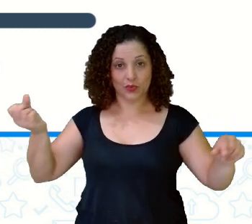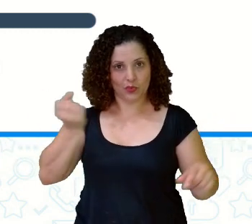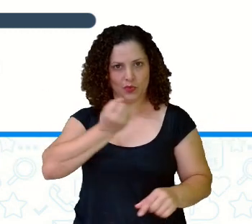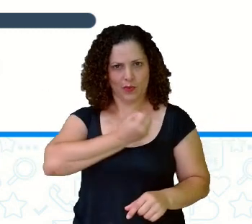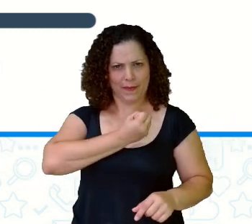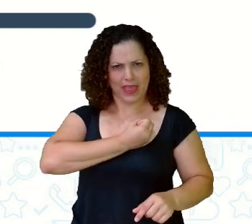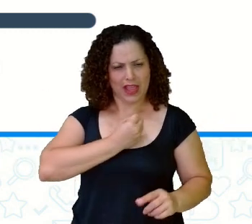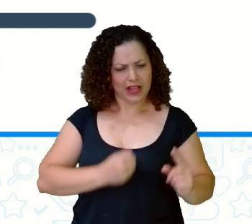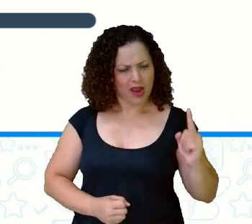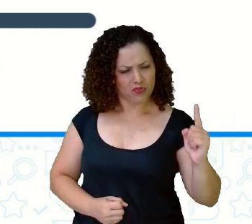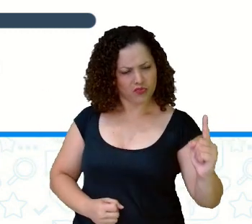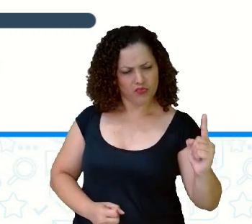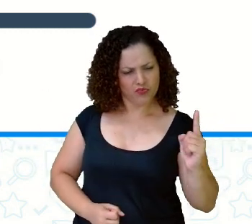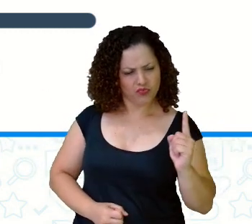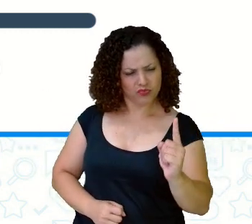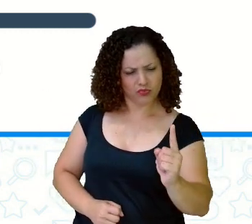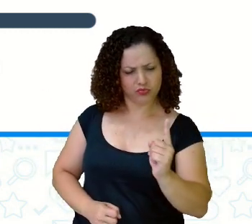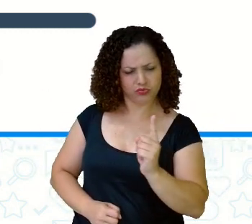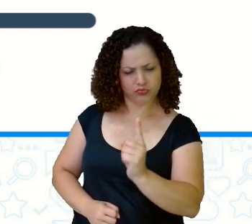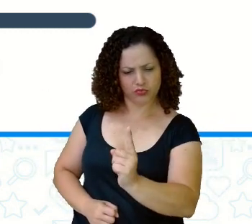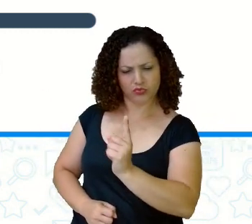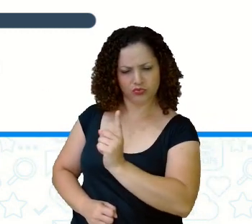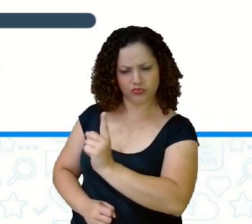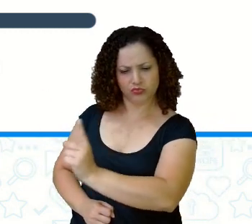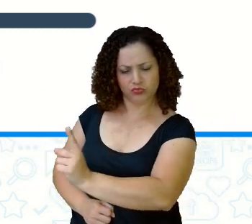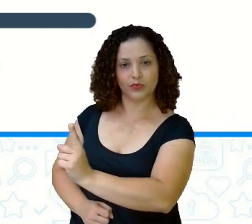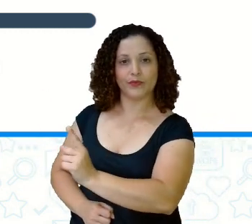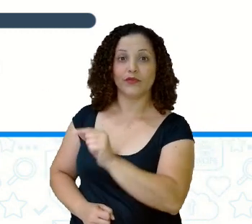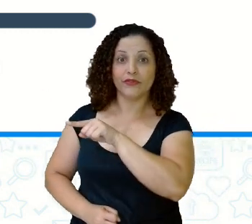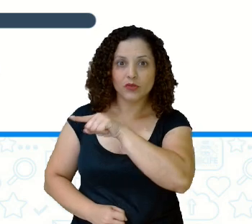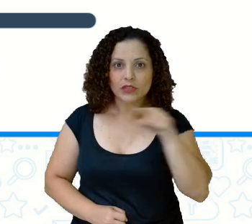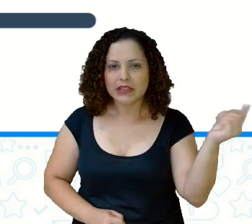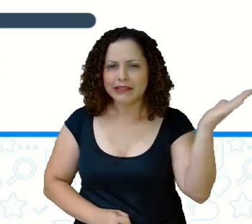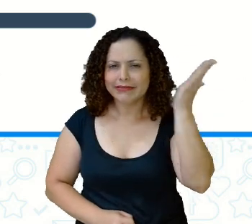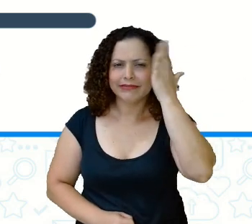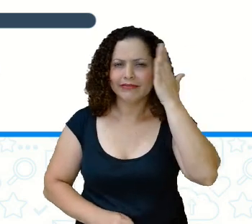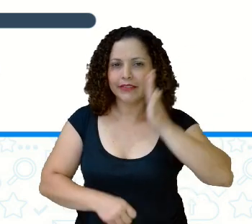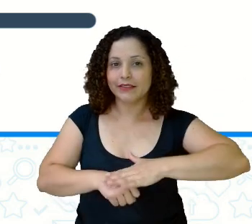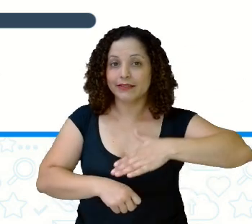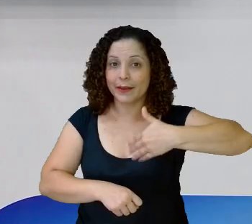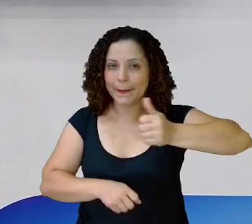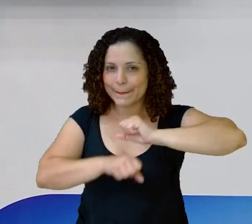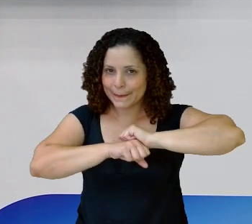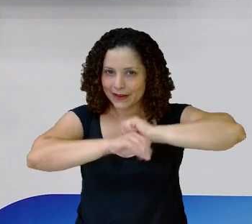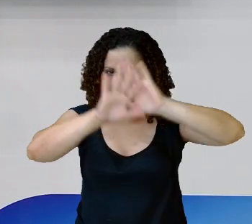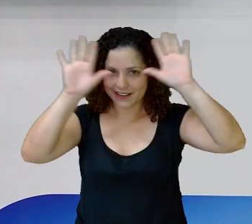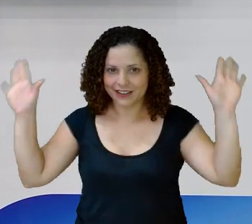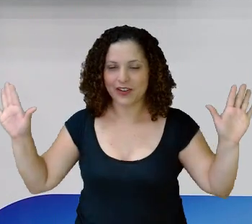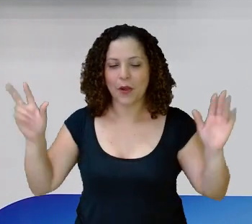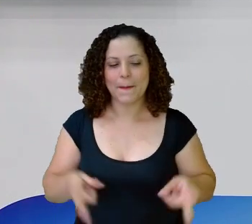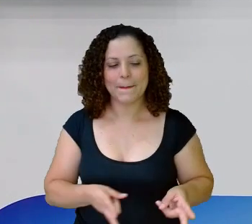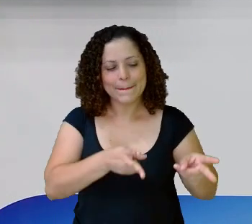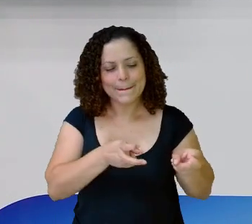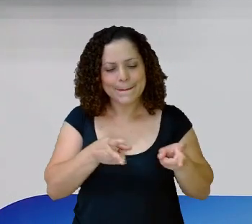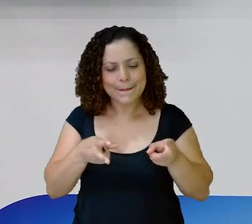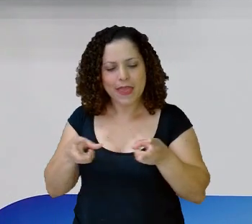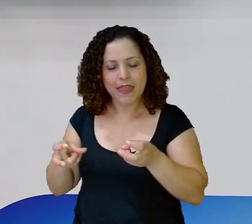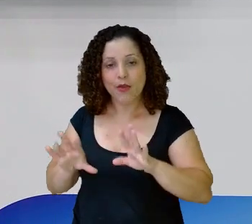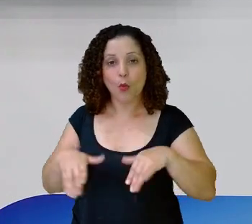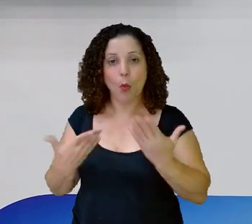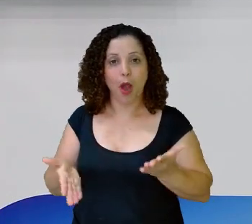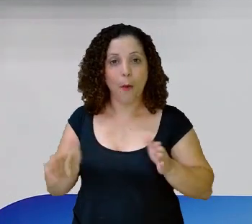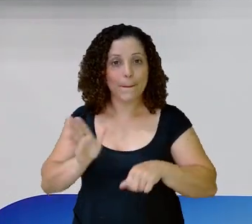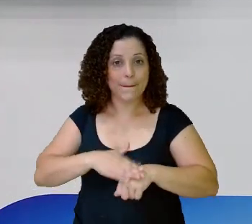você se basear Para você compreender Como é que a gente percebe Aí o número que está mais